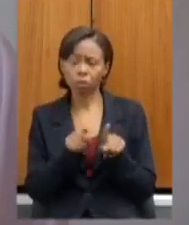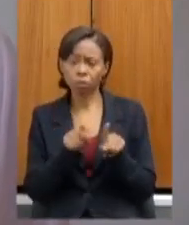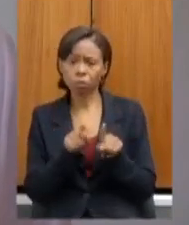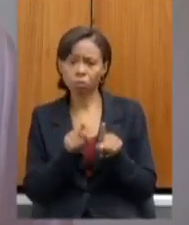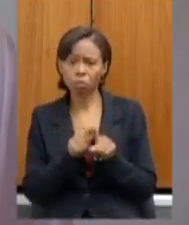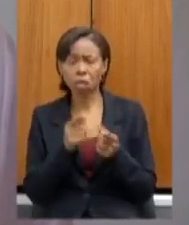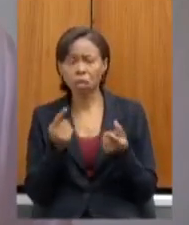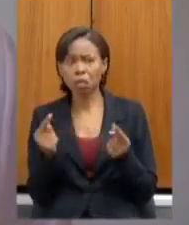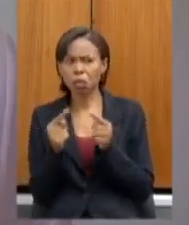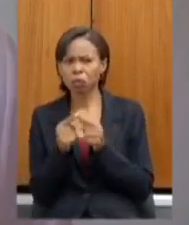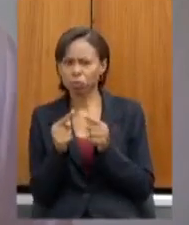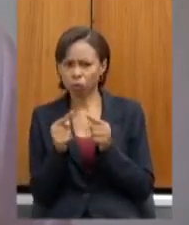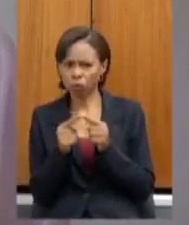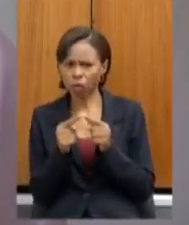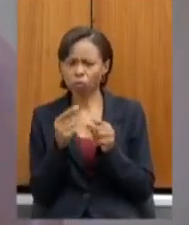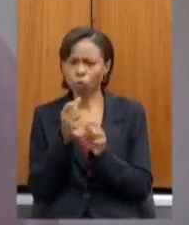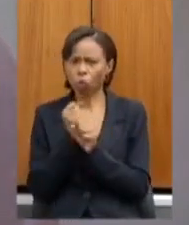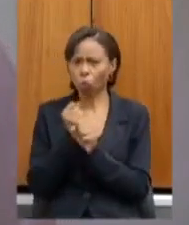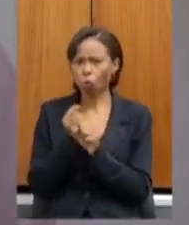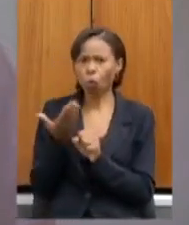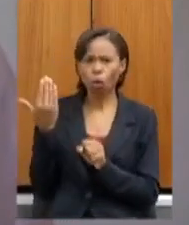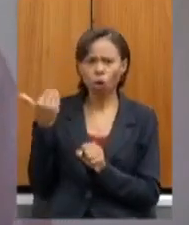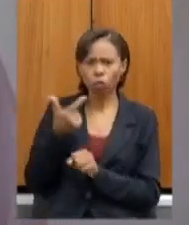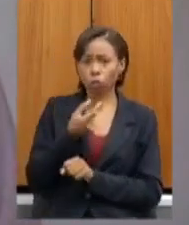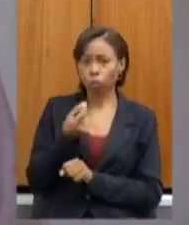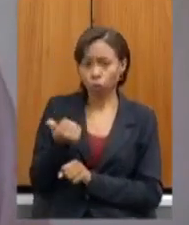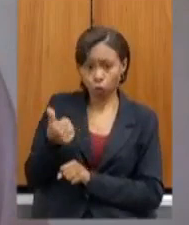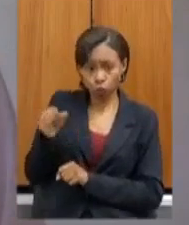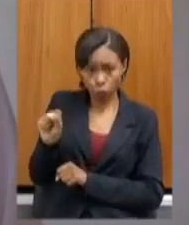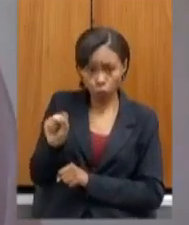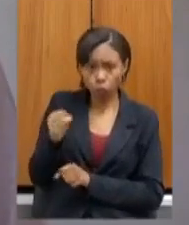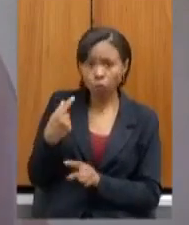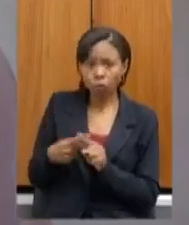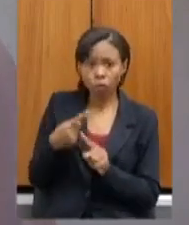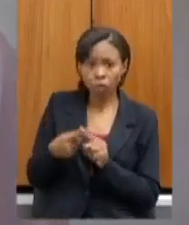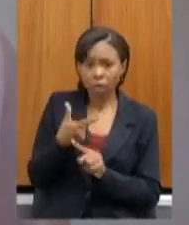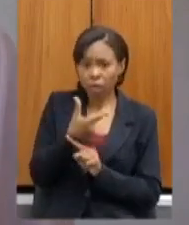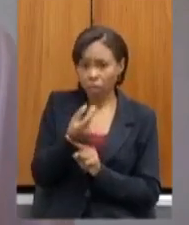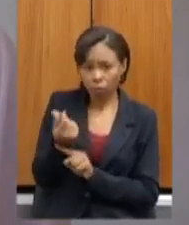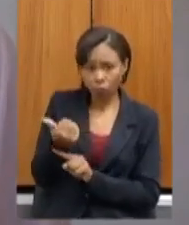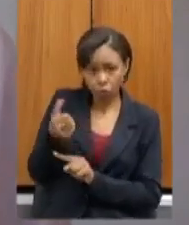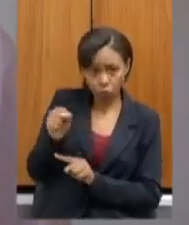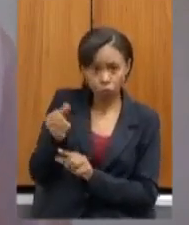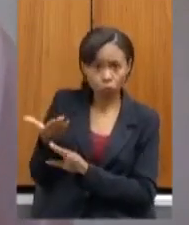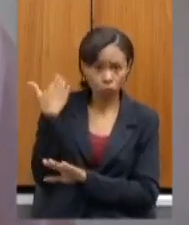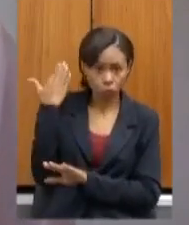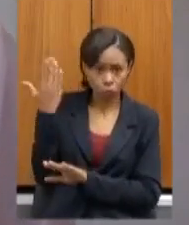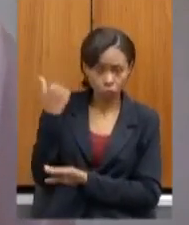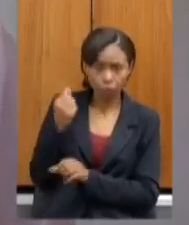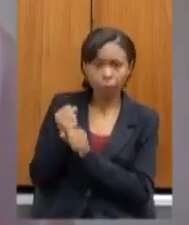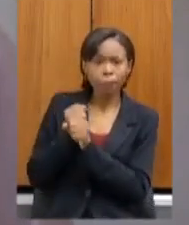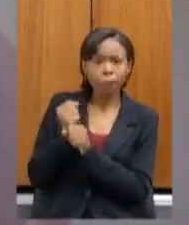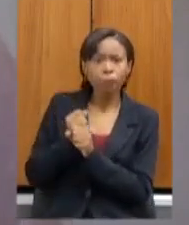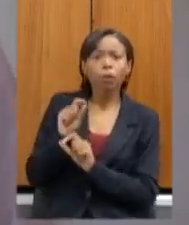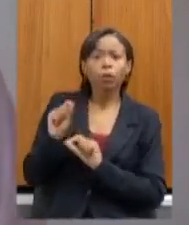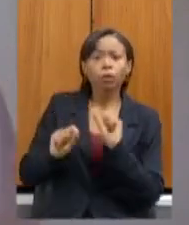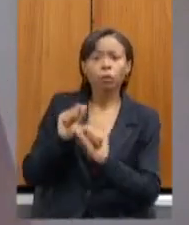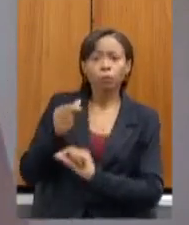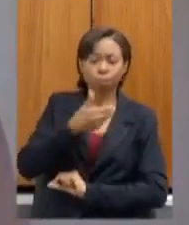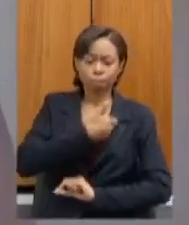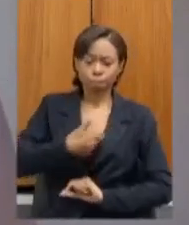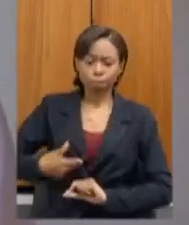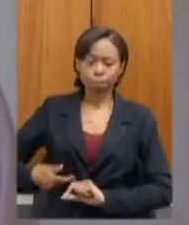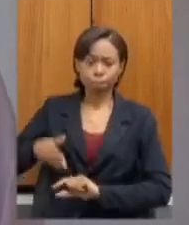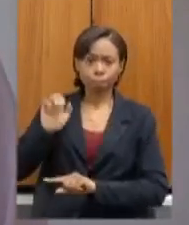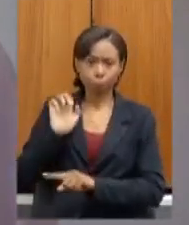muito relacionada ao ano de 2018 porque esse ano de 2018 deputada foi um ano em que o governo estadual